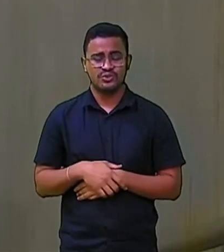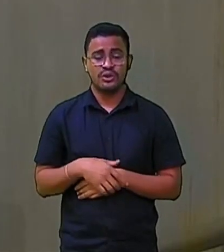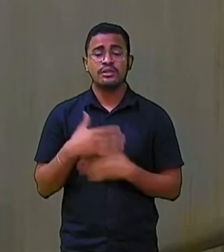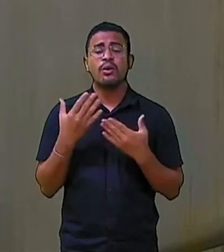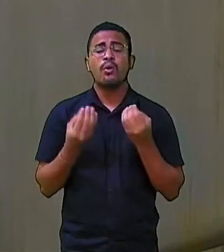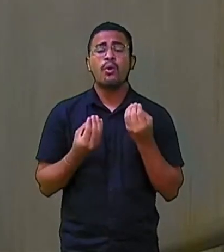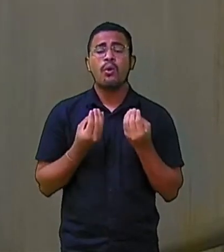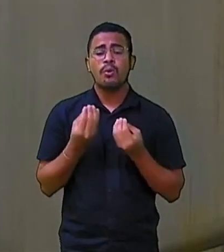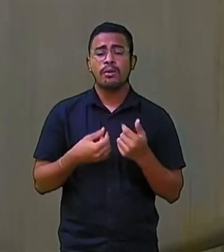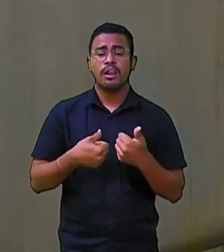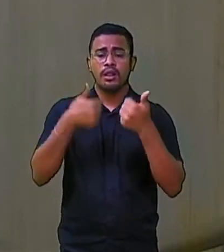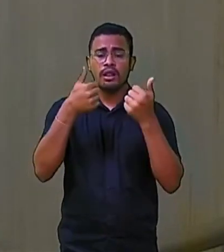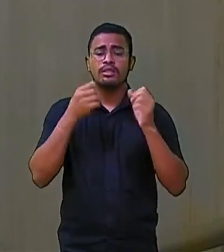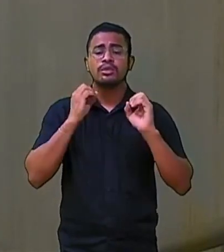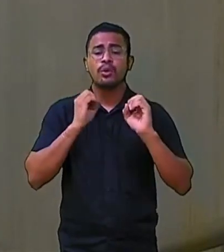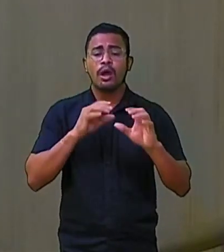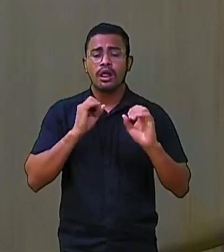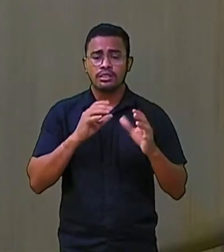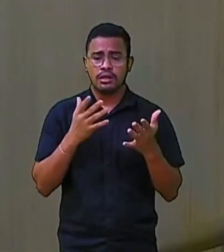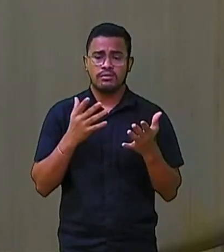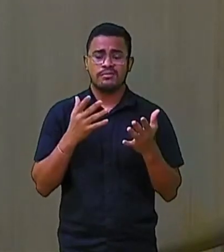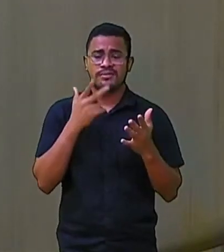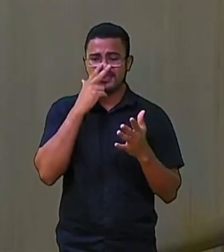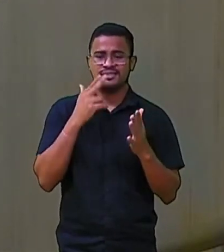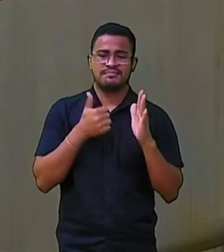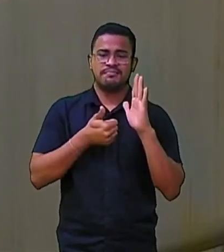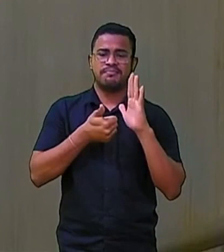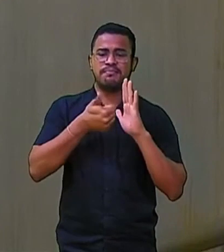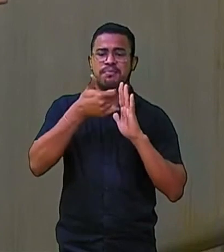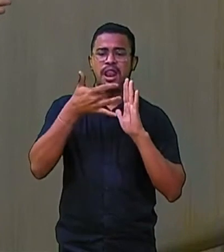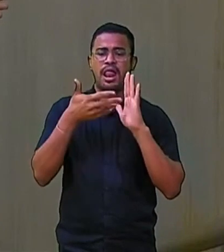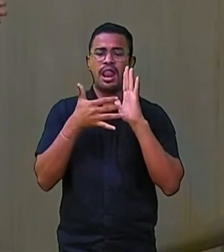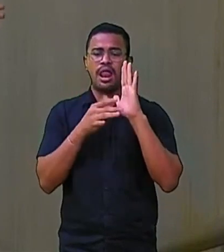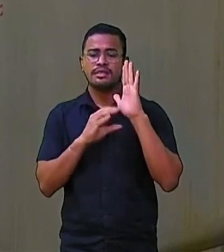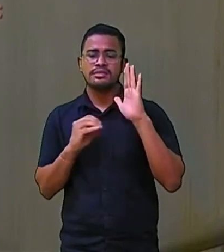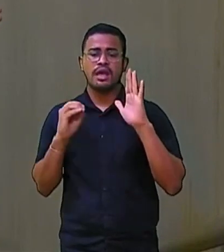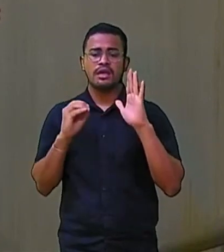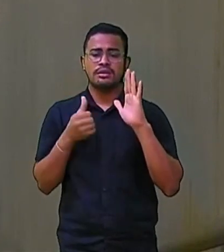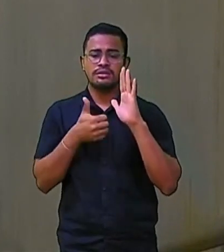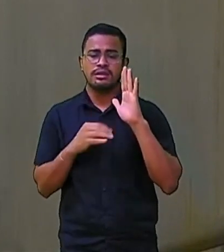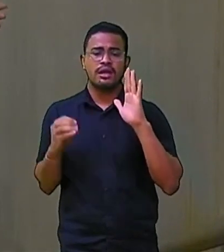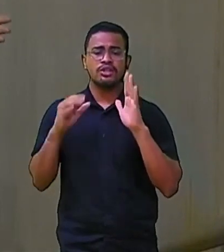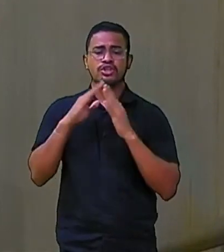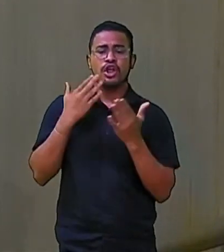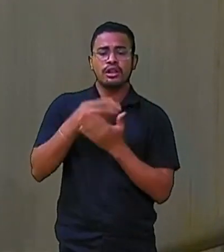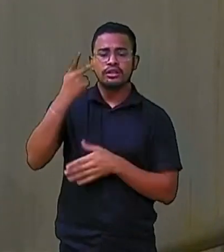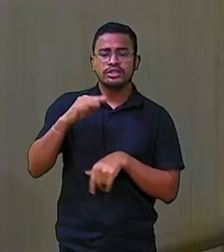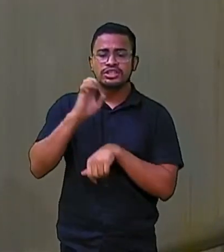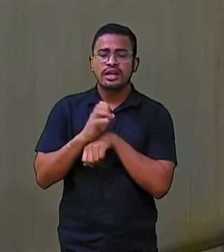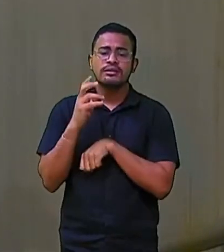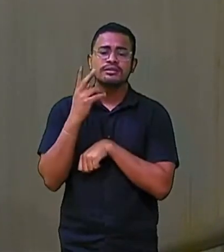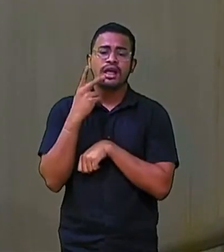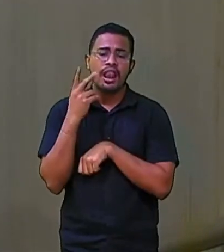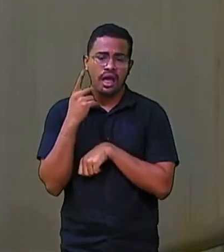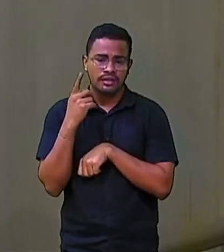educação das 100 melhores escolas do estado do Ceará 80 são daqui,